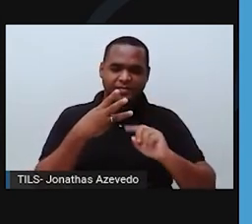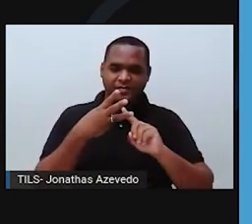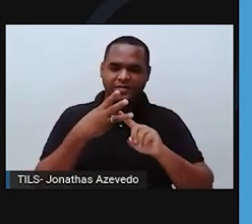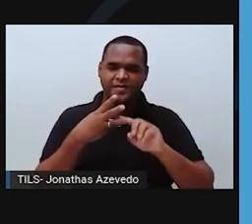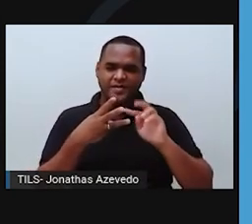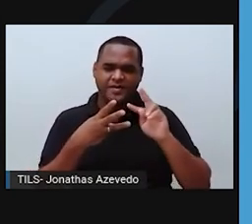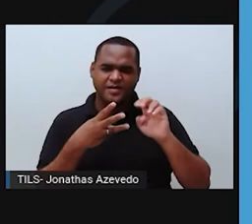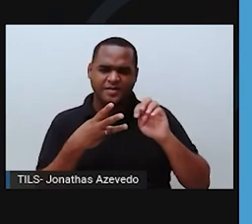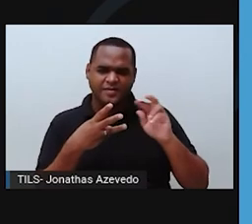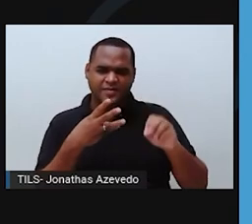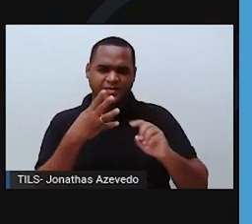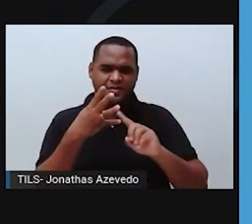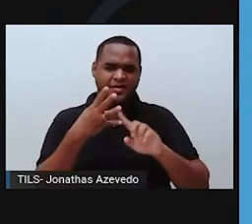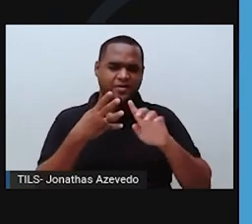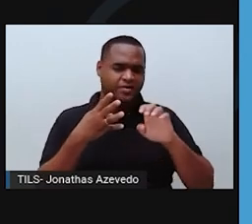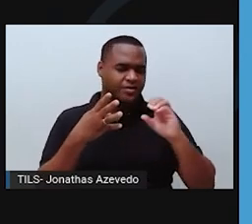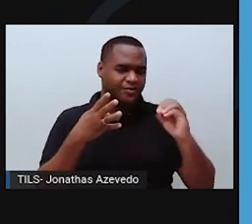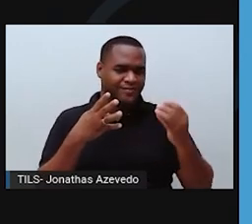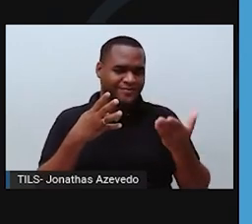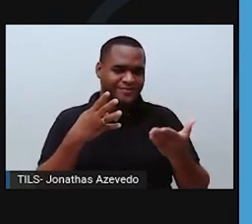hidrosfera e a geosfera.